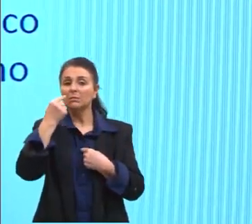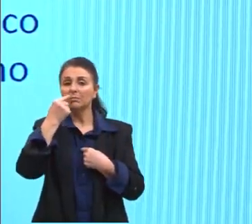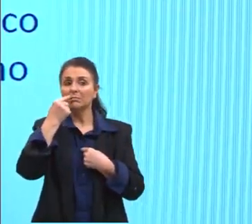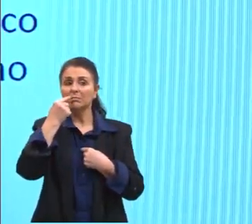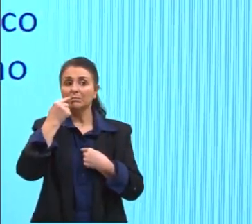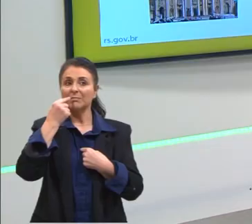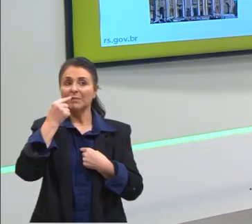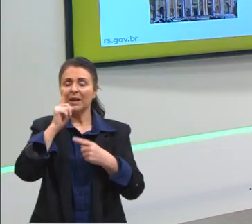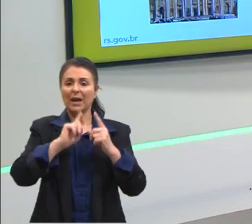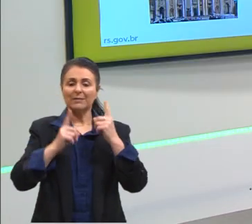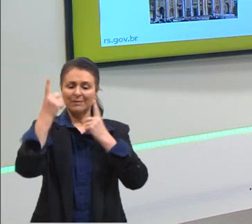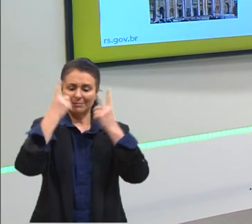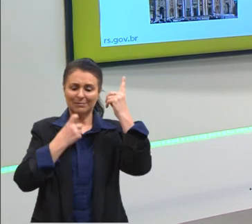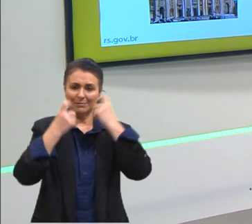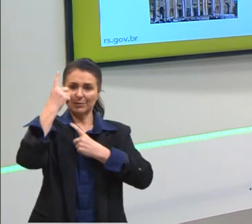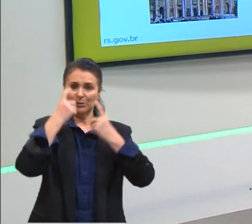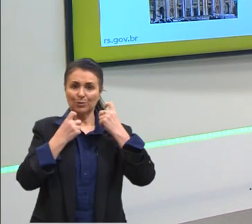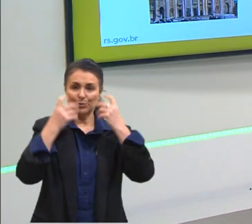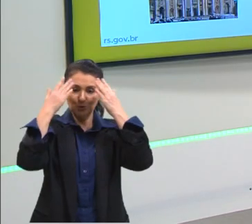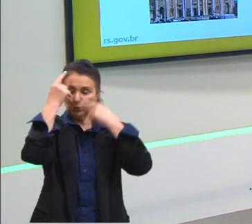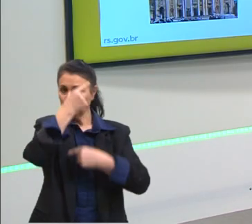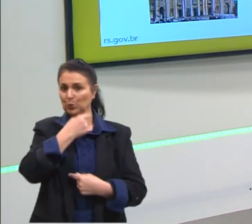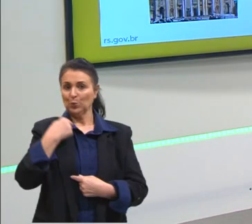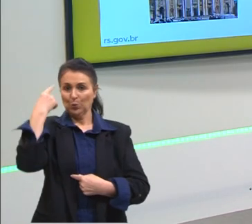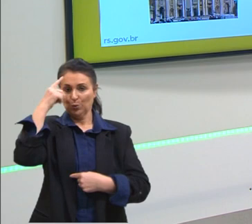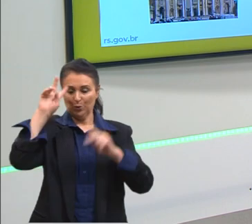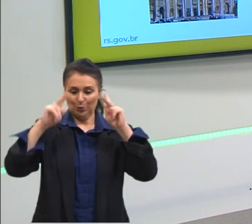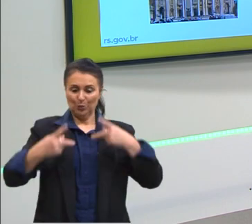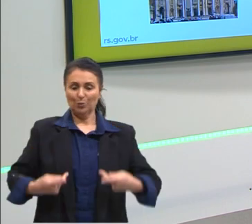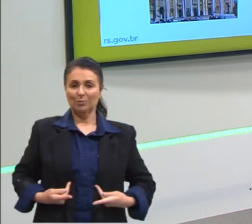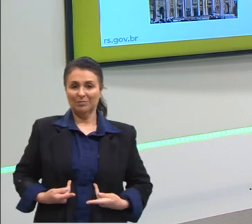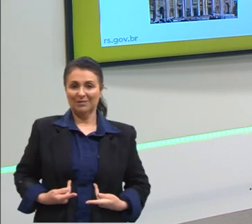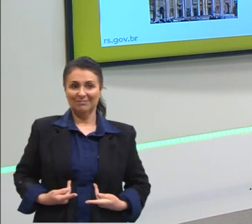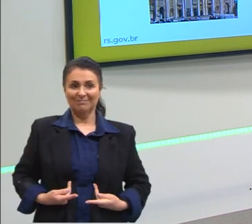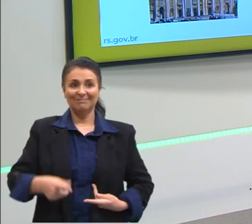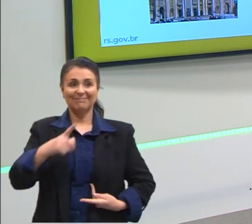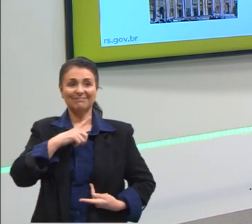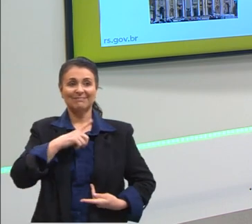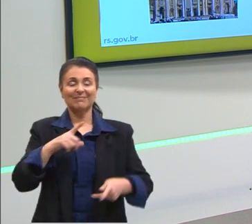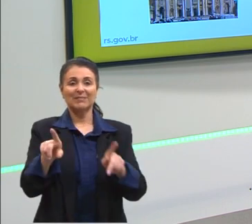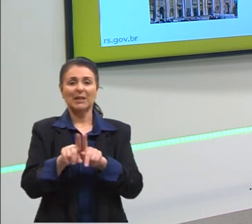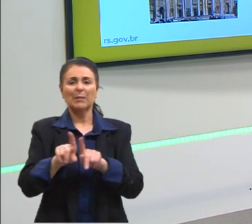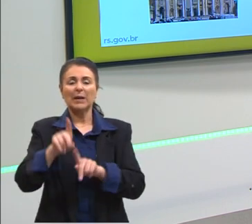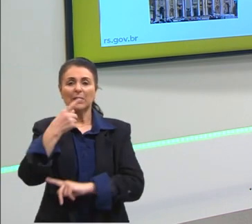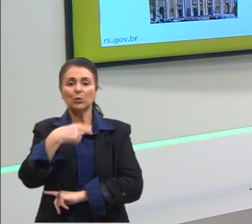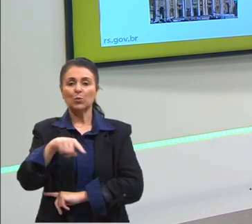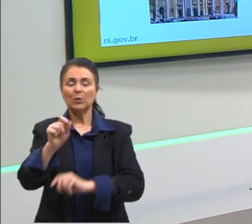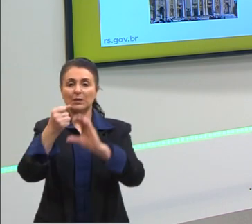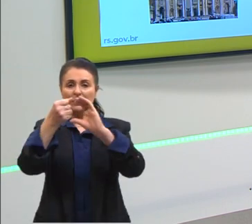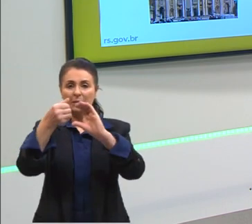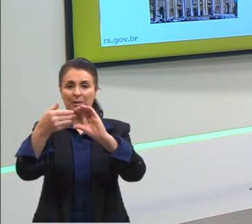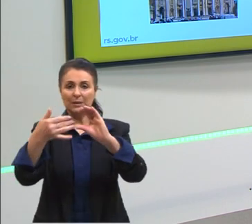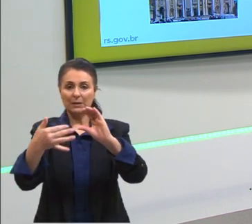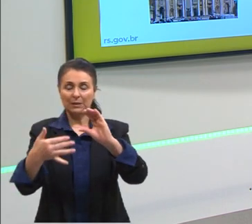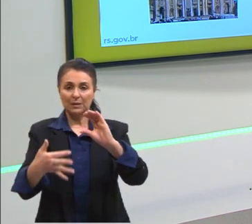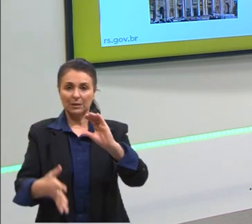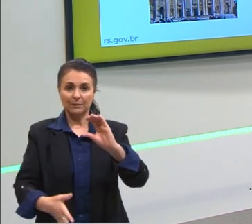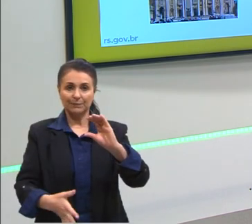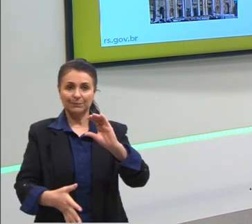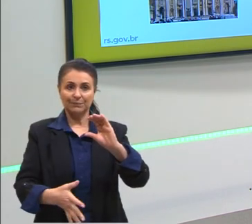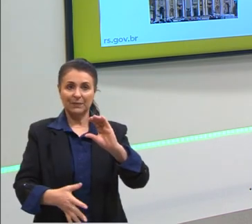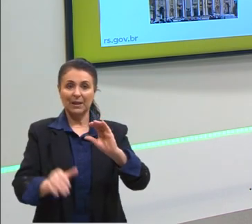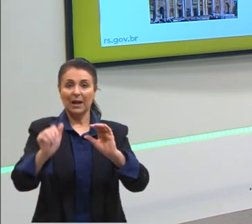essas expressões do rosto humano. E aí nós temos ali também outras duas características. da